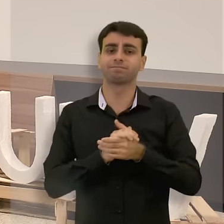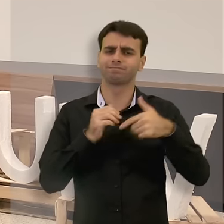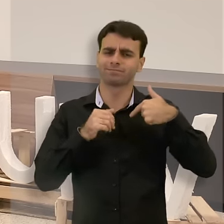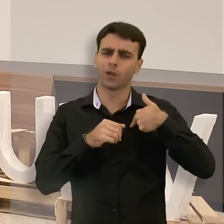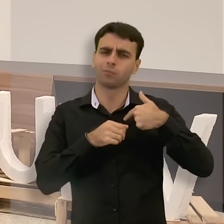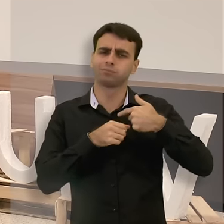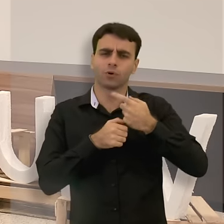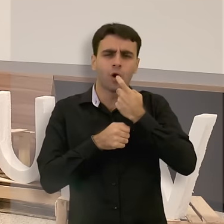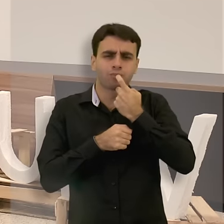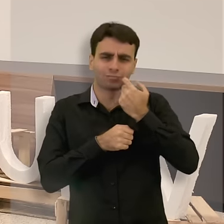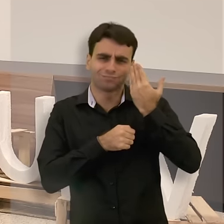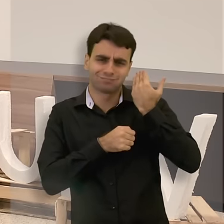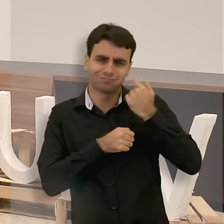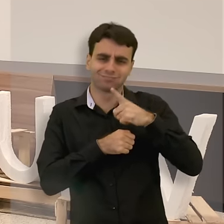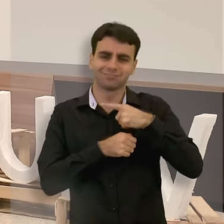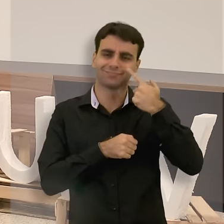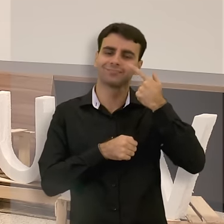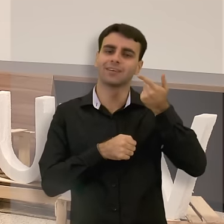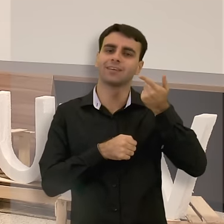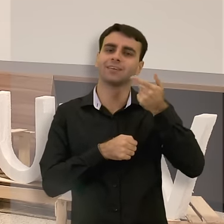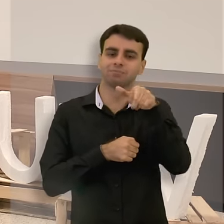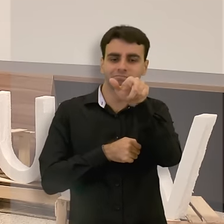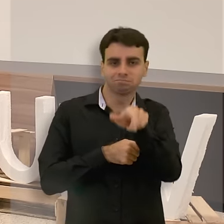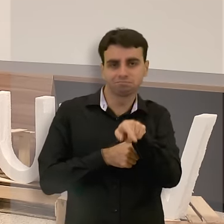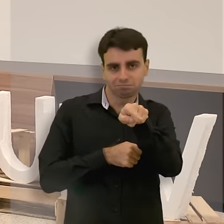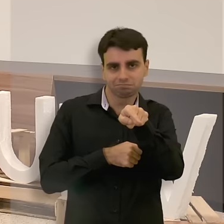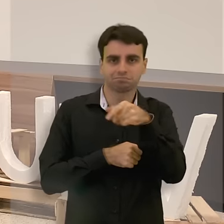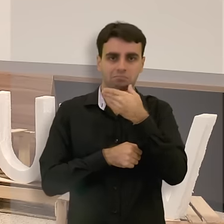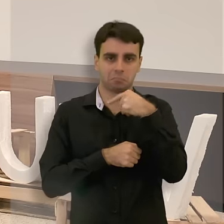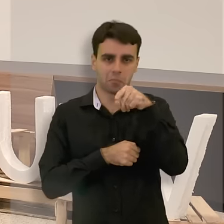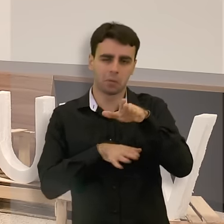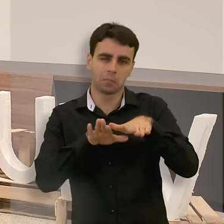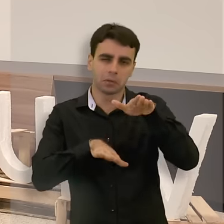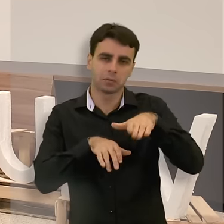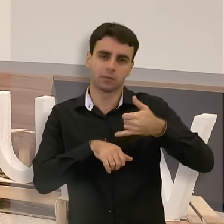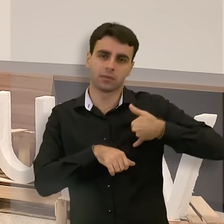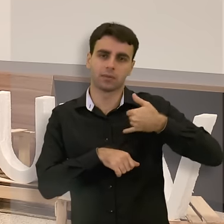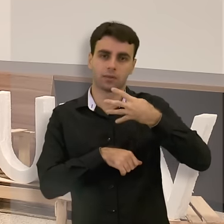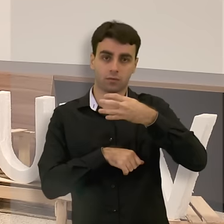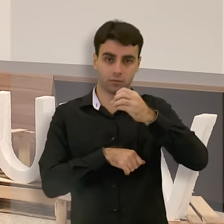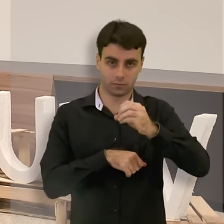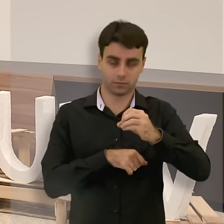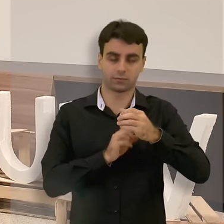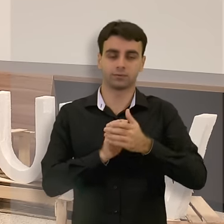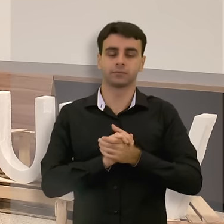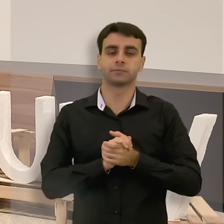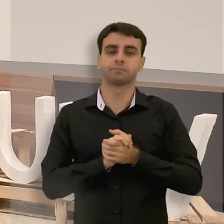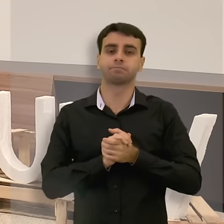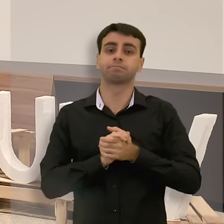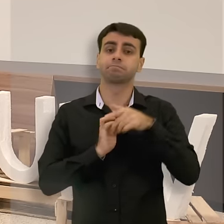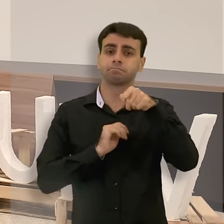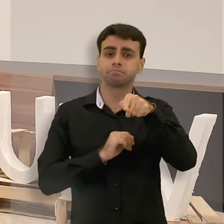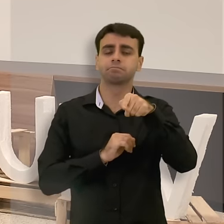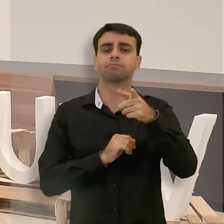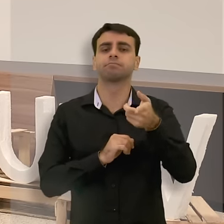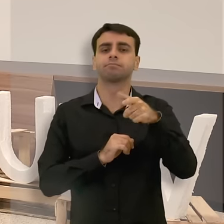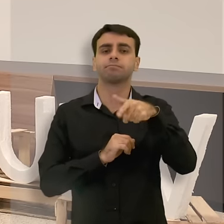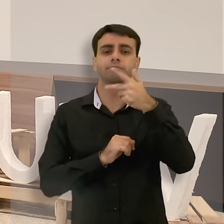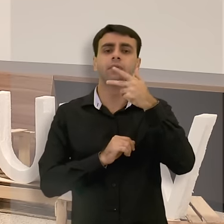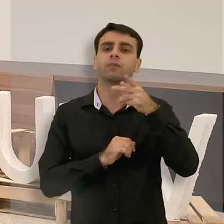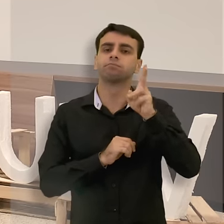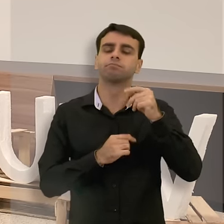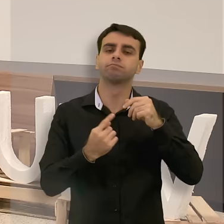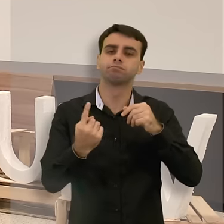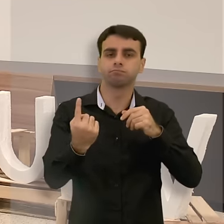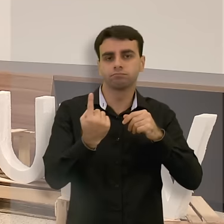há pouco tempo, tive a experiência de atender um senhor da faixa de 40 anos, que ele estava vindo